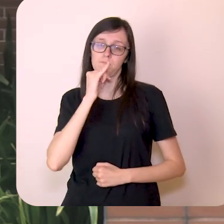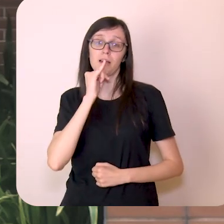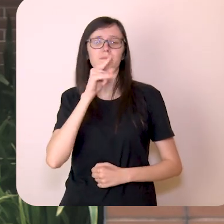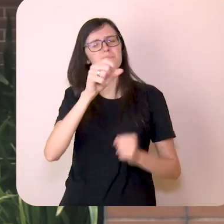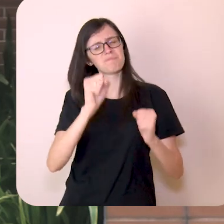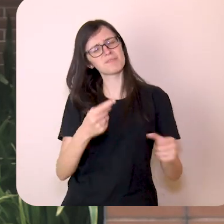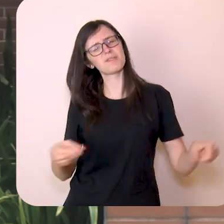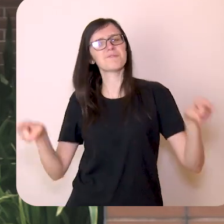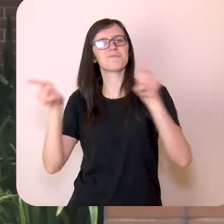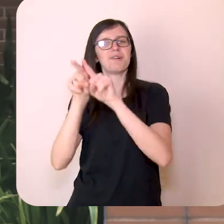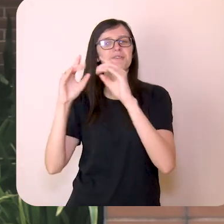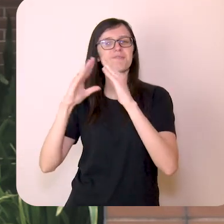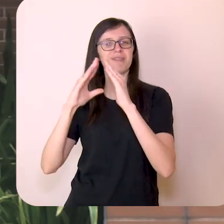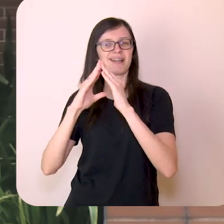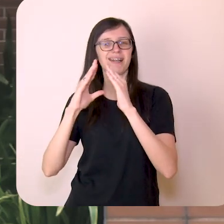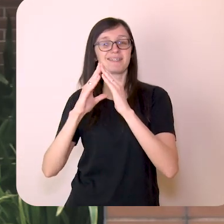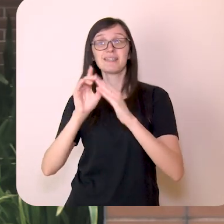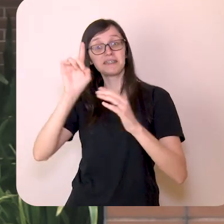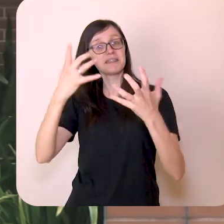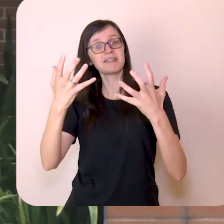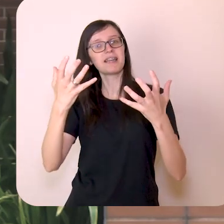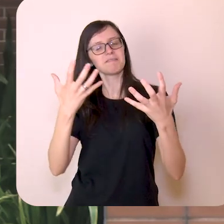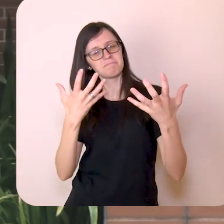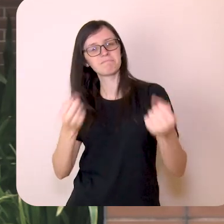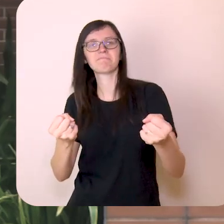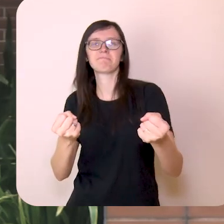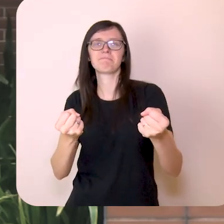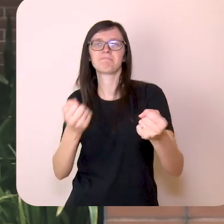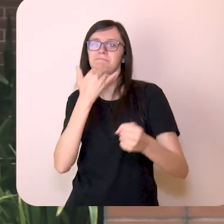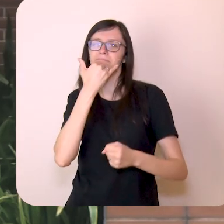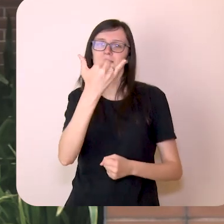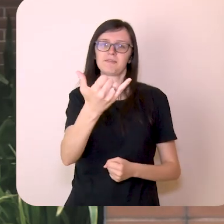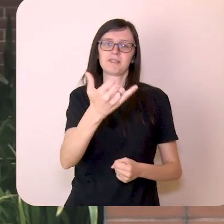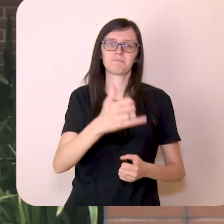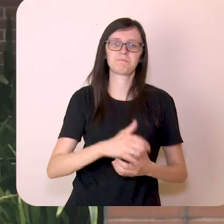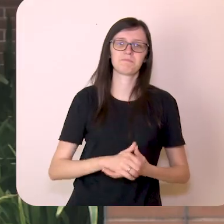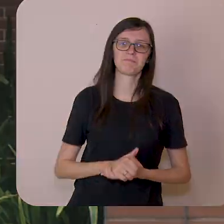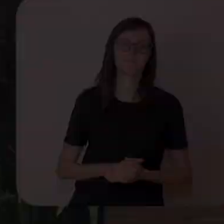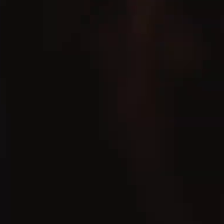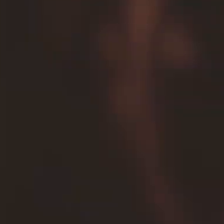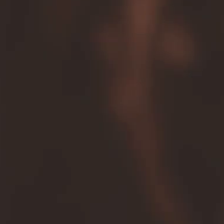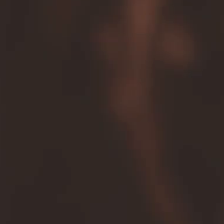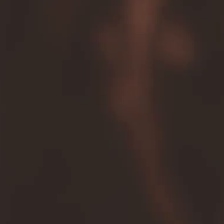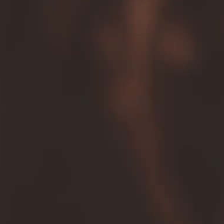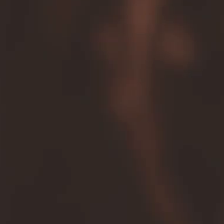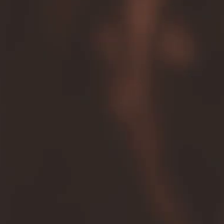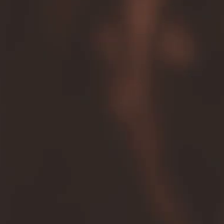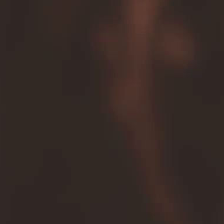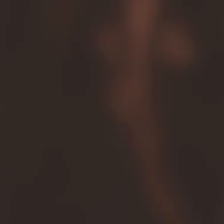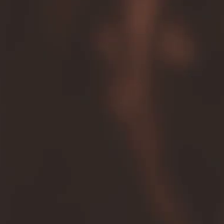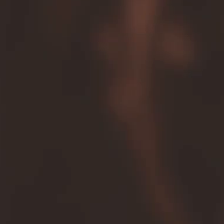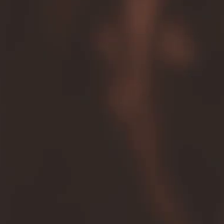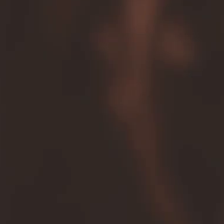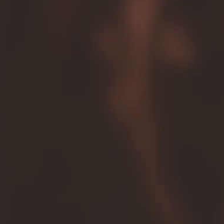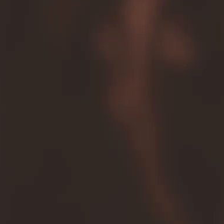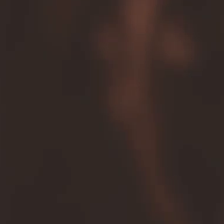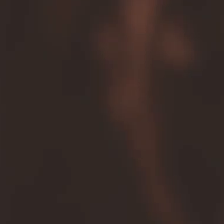pai Volte para casa Deus quer te perdoar Obrigado